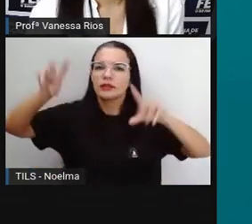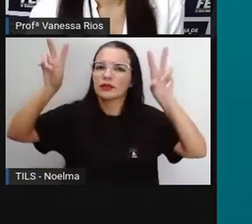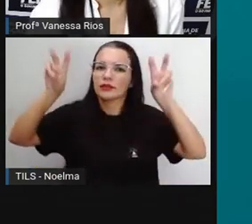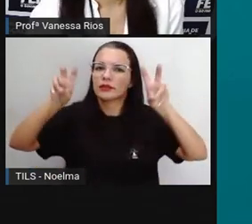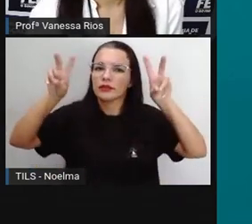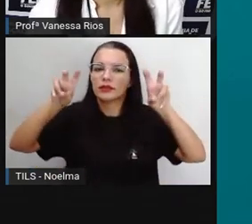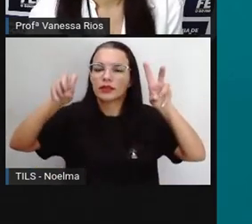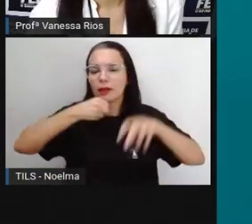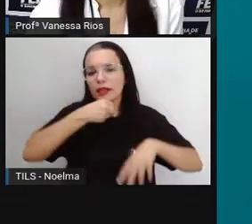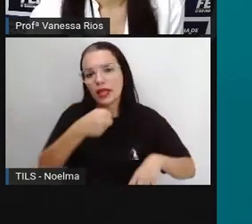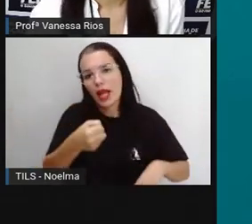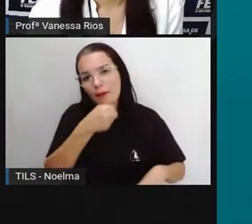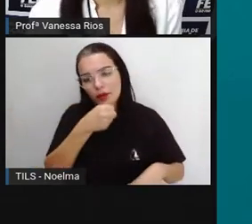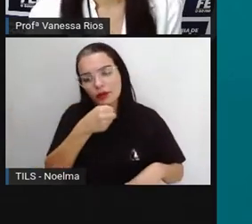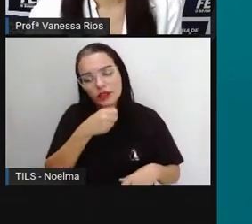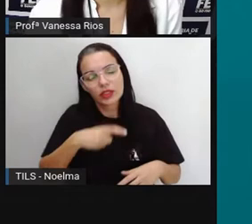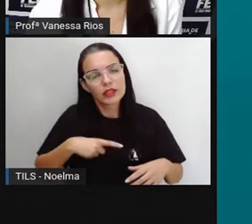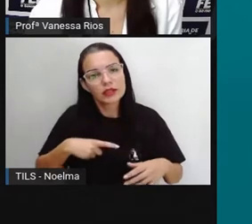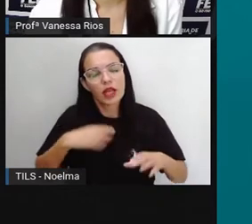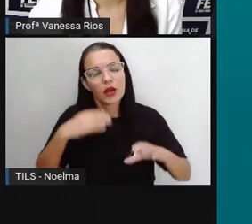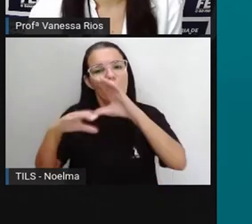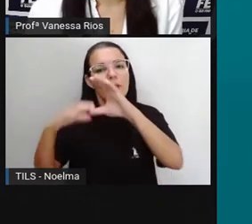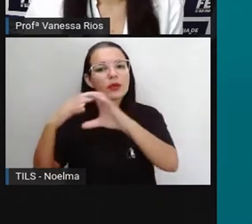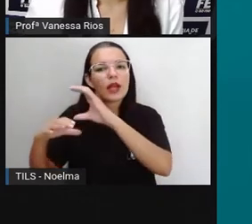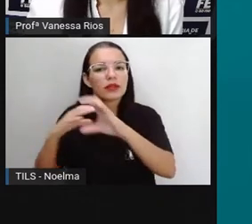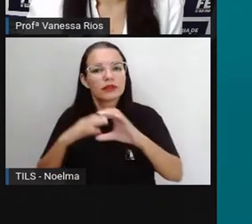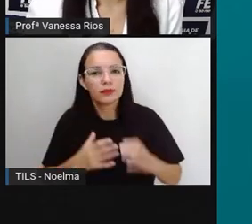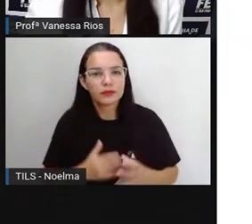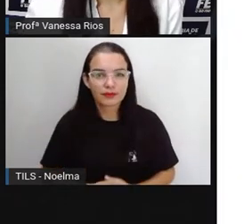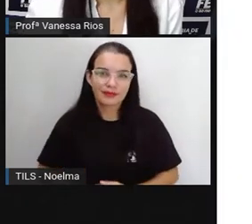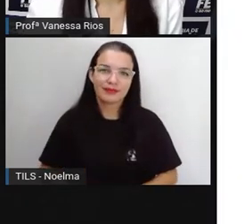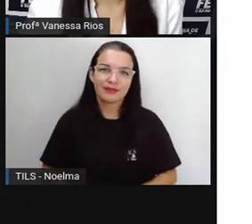das reportagens que aparecem nos meios de comunicação.